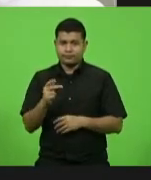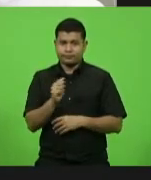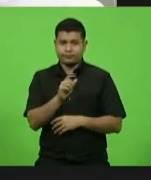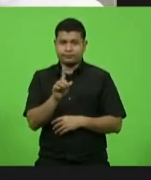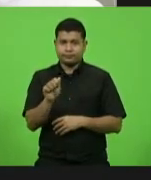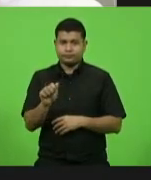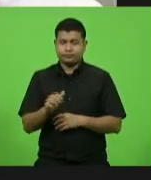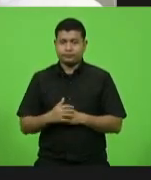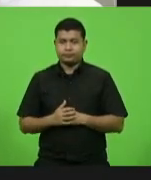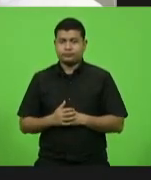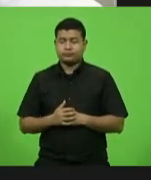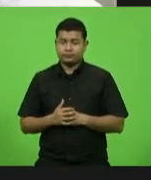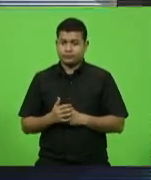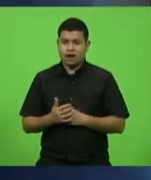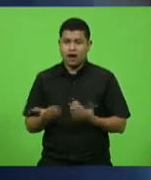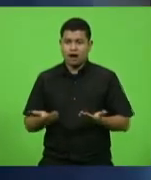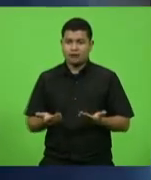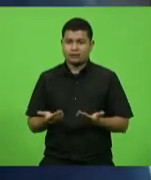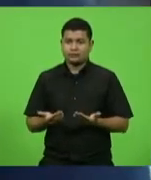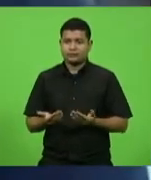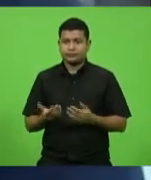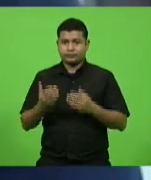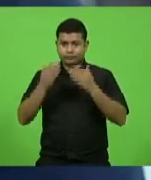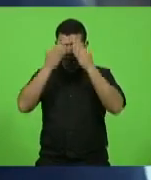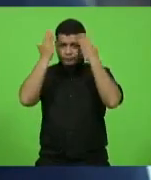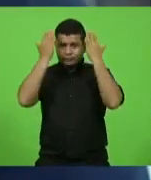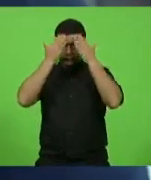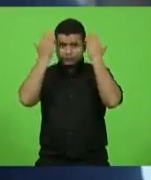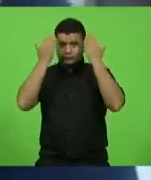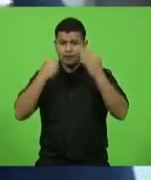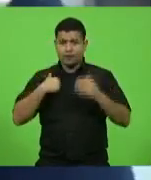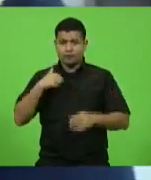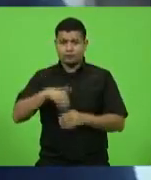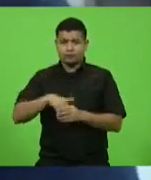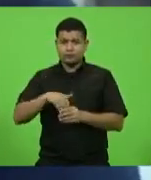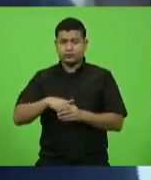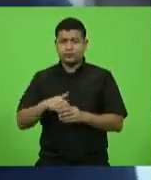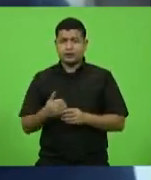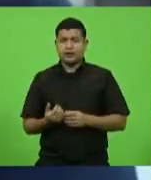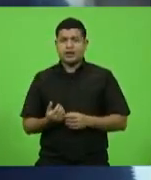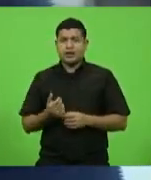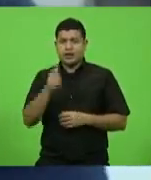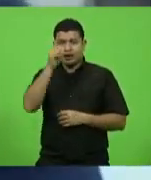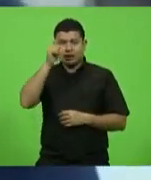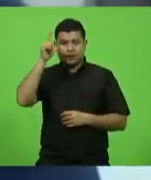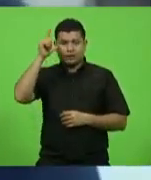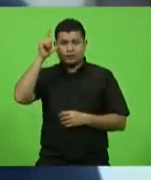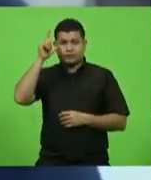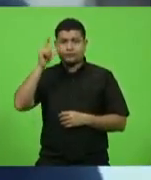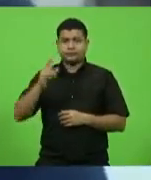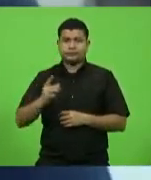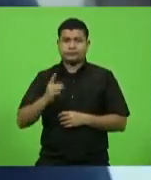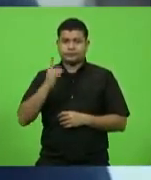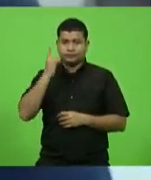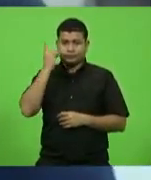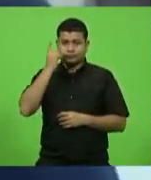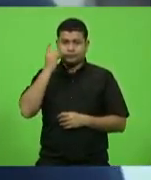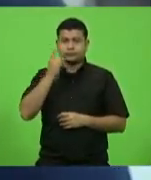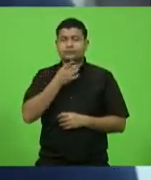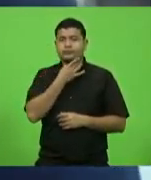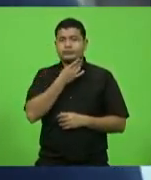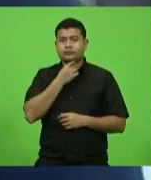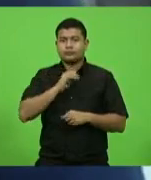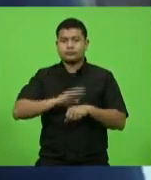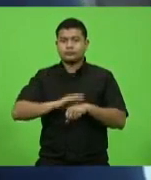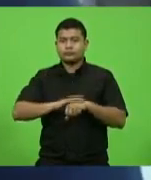Pois lá, vamos lá. Deputado Zé Milton. Deputado Laércio. Deputado Cobalcini para relator.